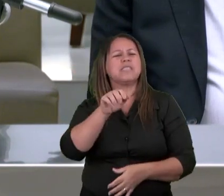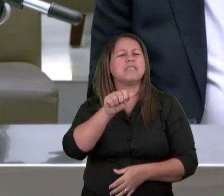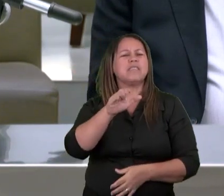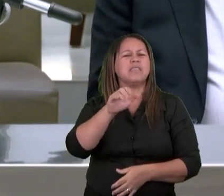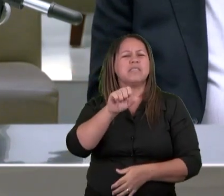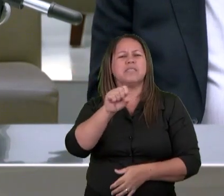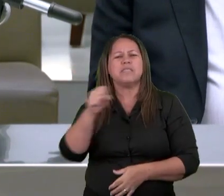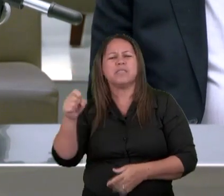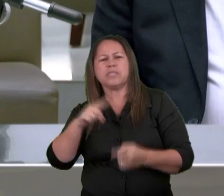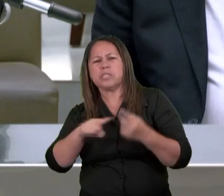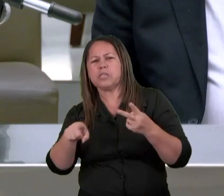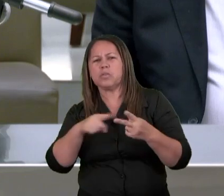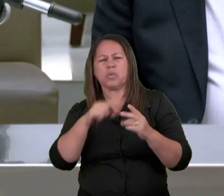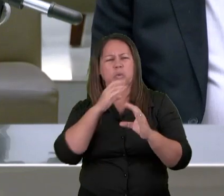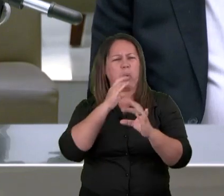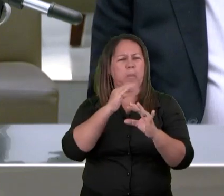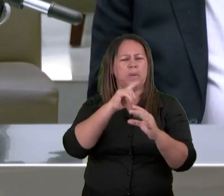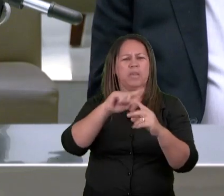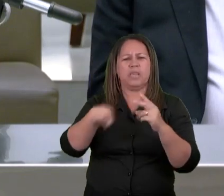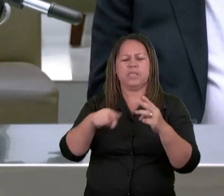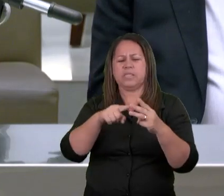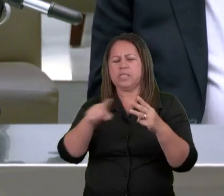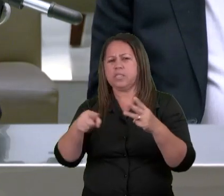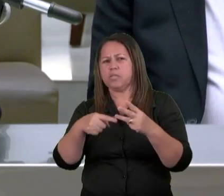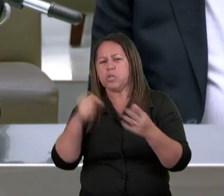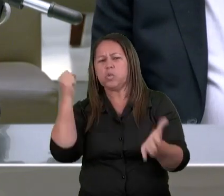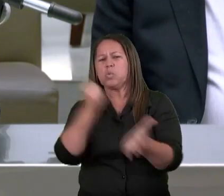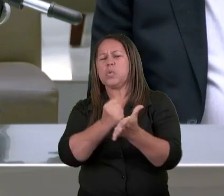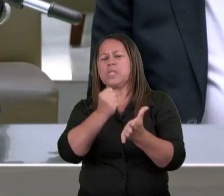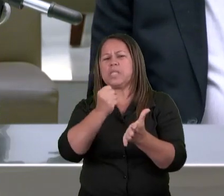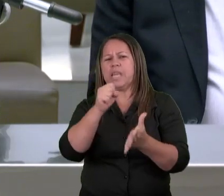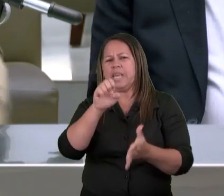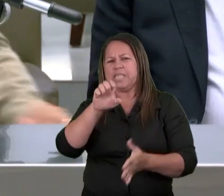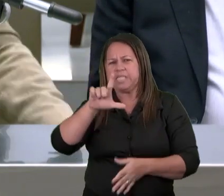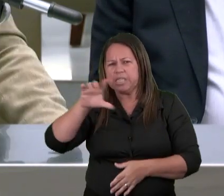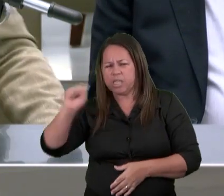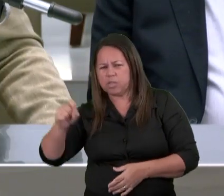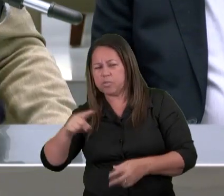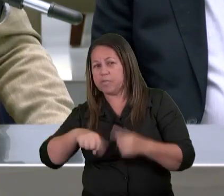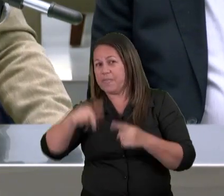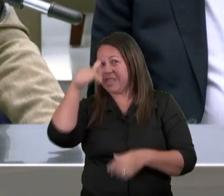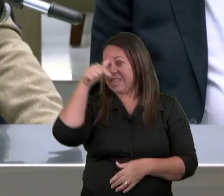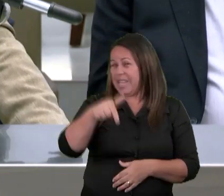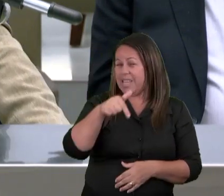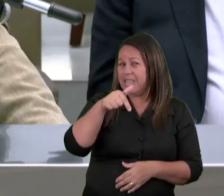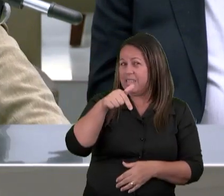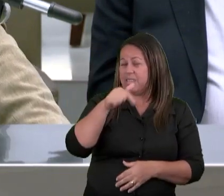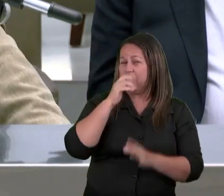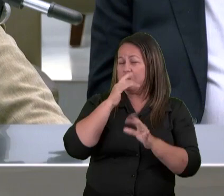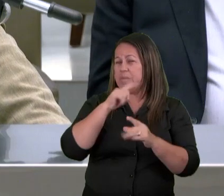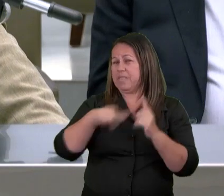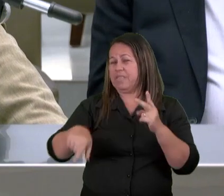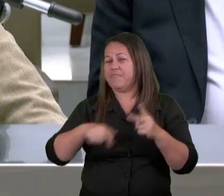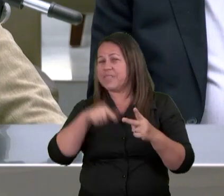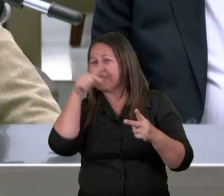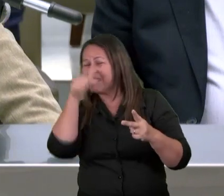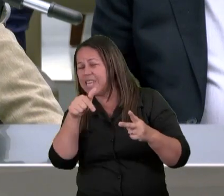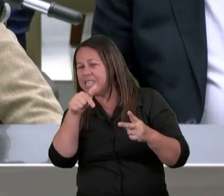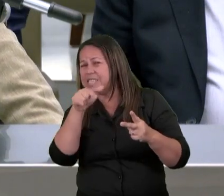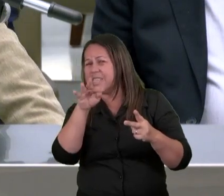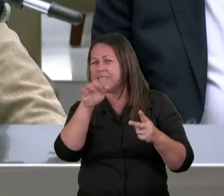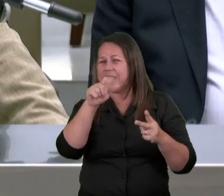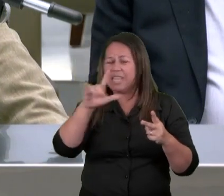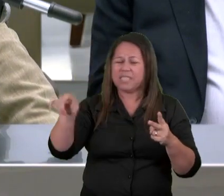das trombetas e dos selos Sete trombetas, sete taças e